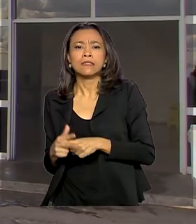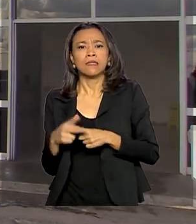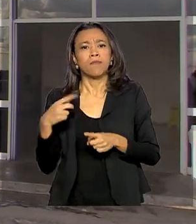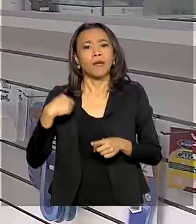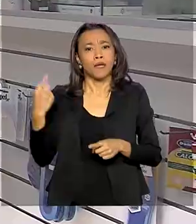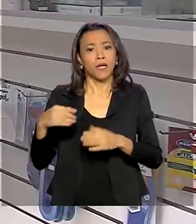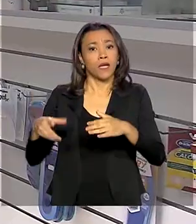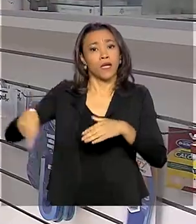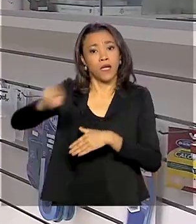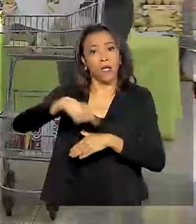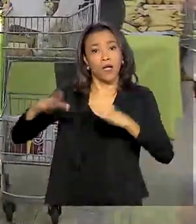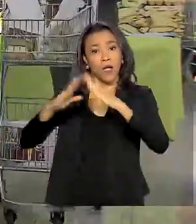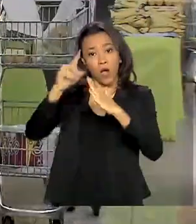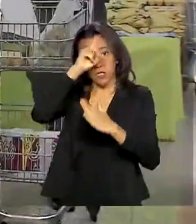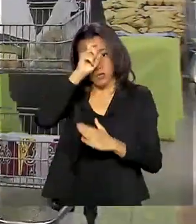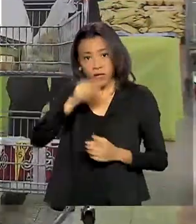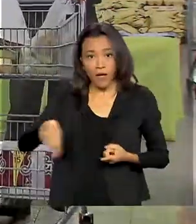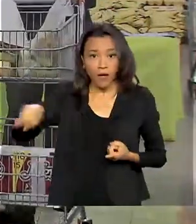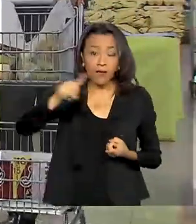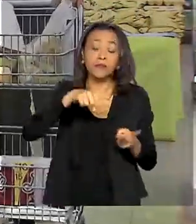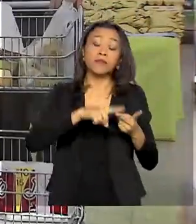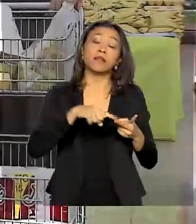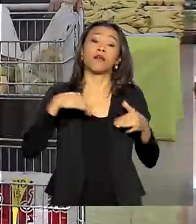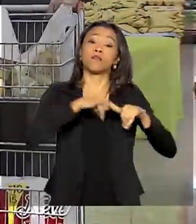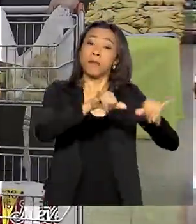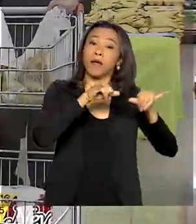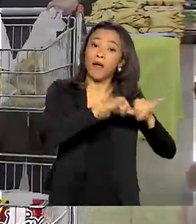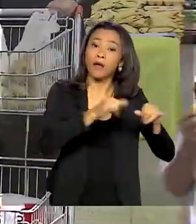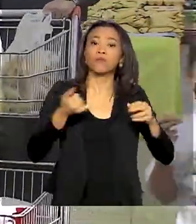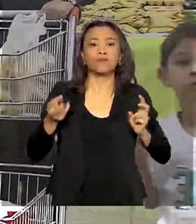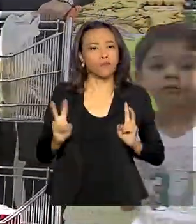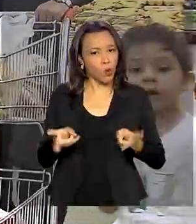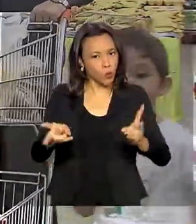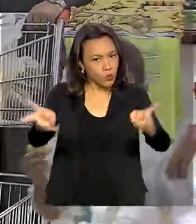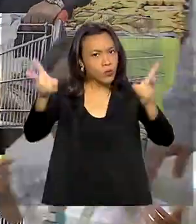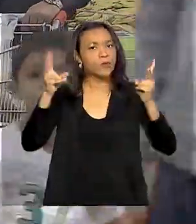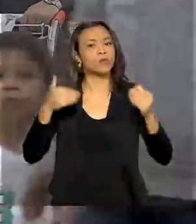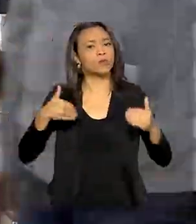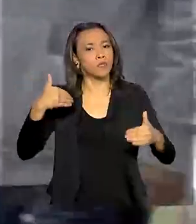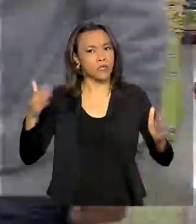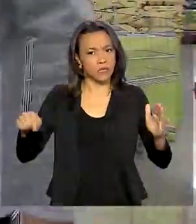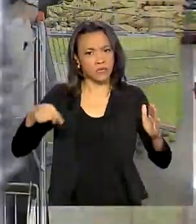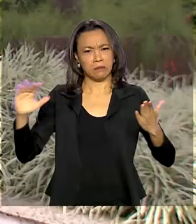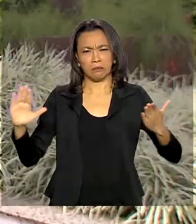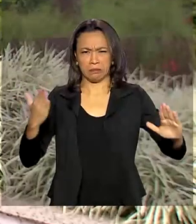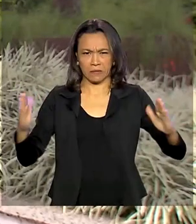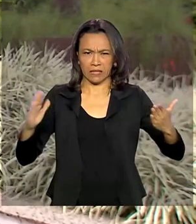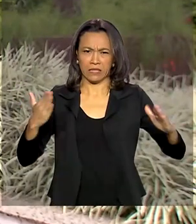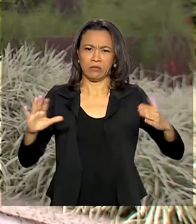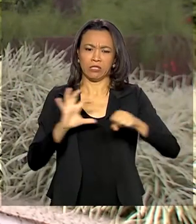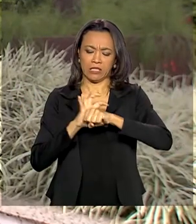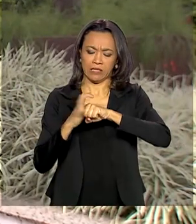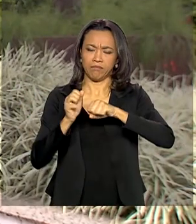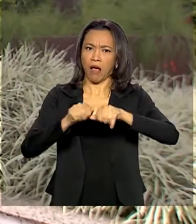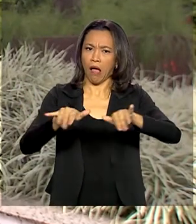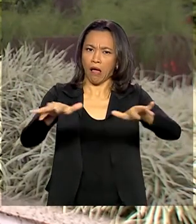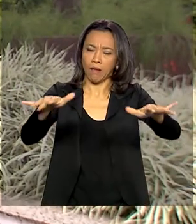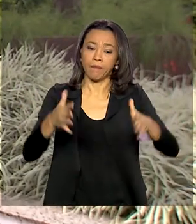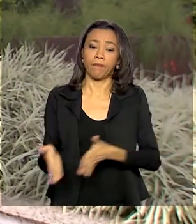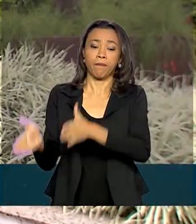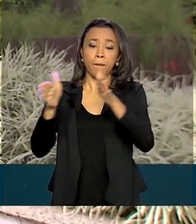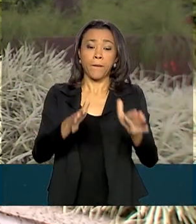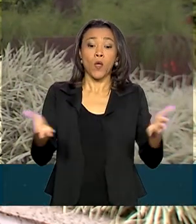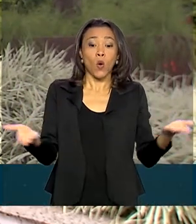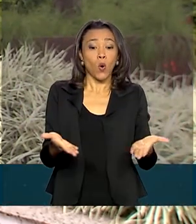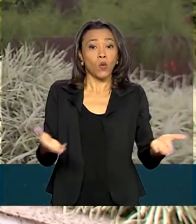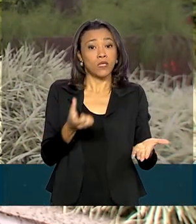que hospitais, farmácias e supermercados continuem abastecidos durante a pandemia. Hoje, 60%